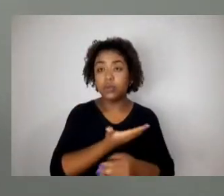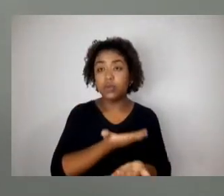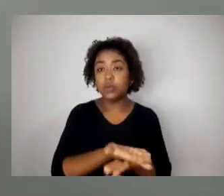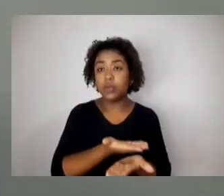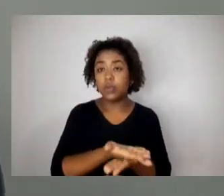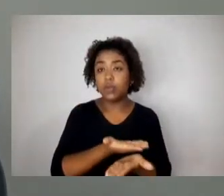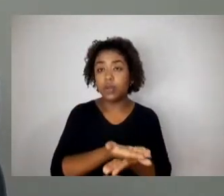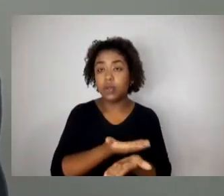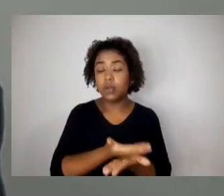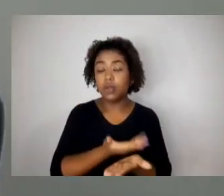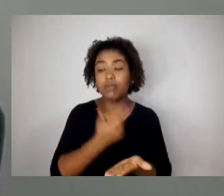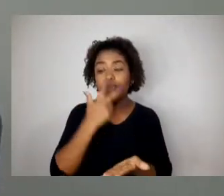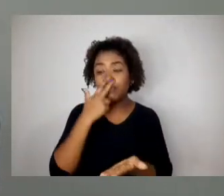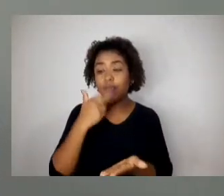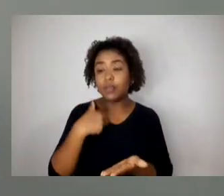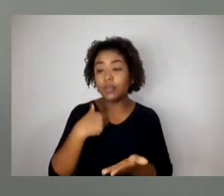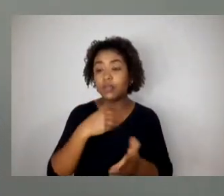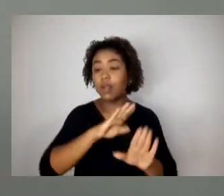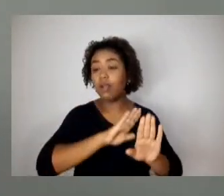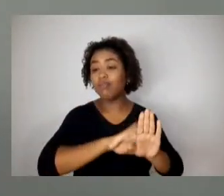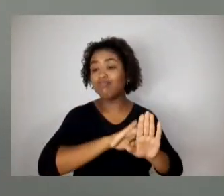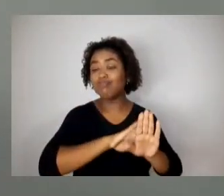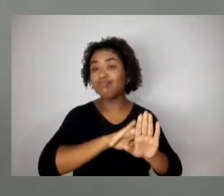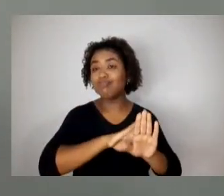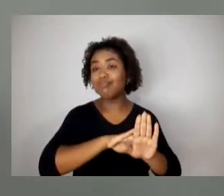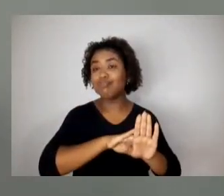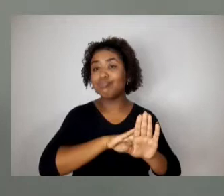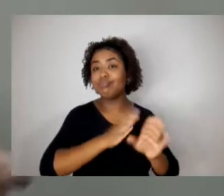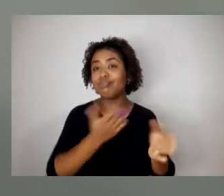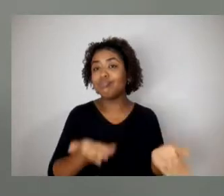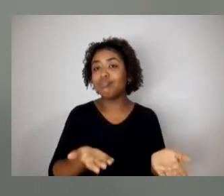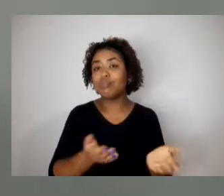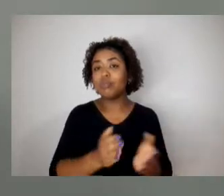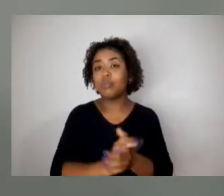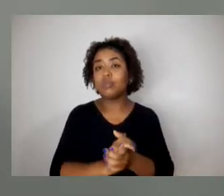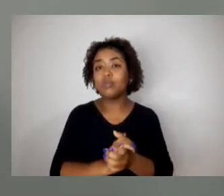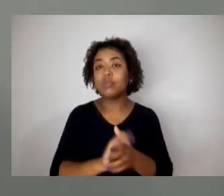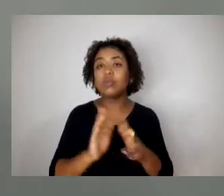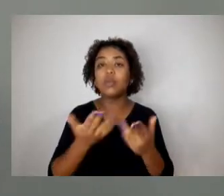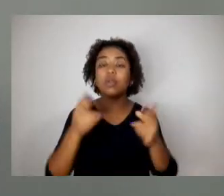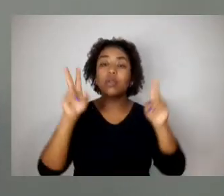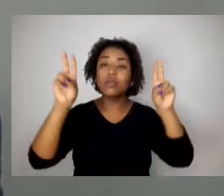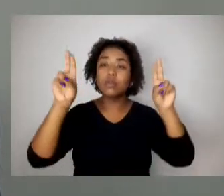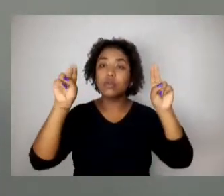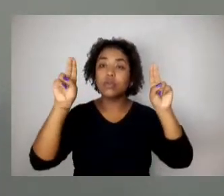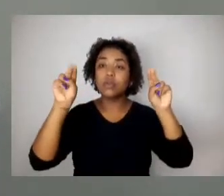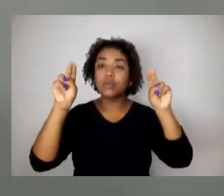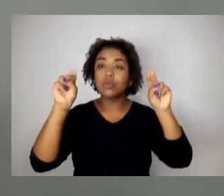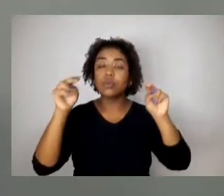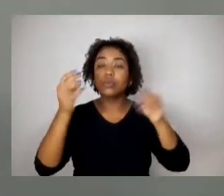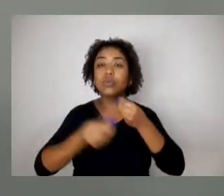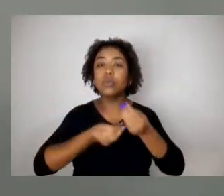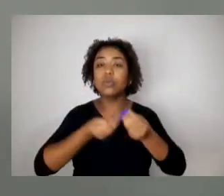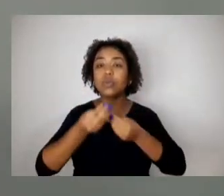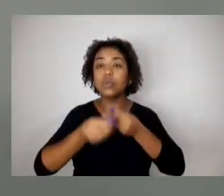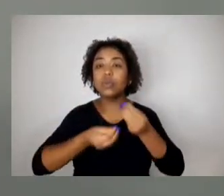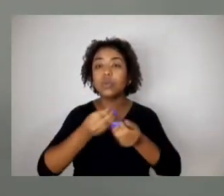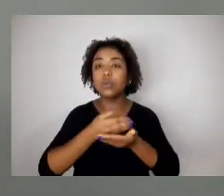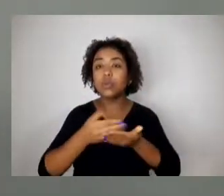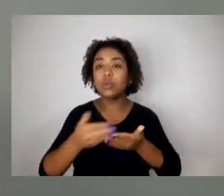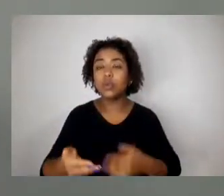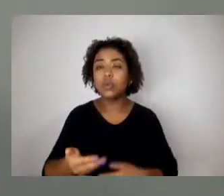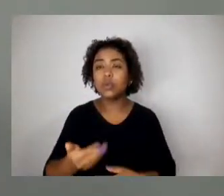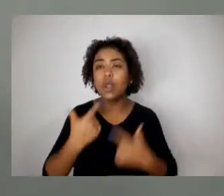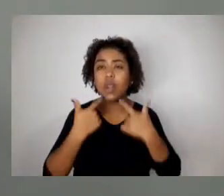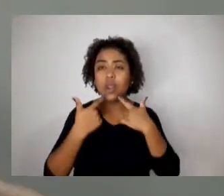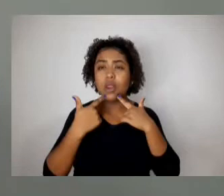muito a baila, esse assunto, com o surgimento da tal da linguagem neutra, e todo mundo sabe disso.